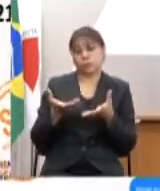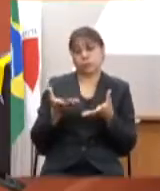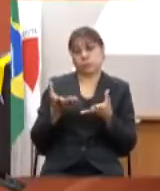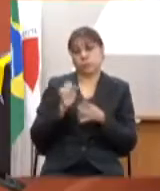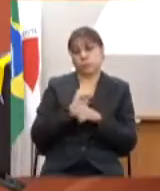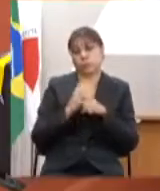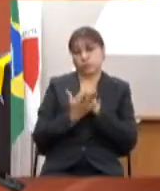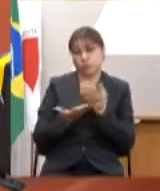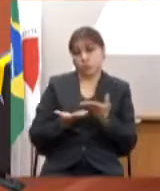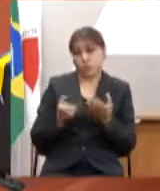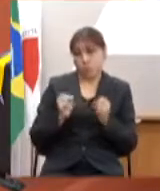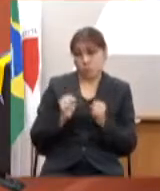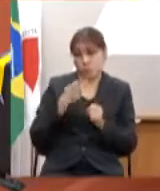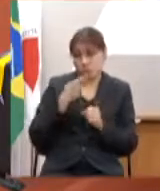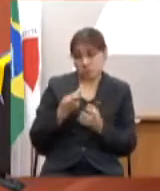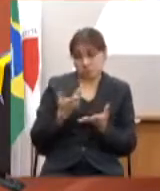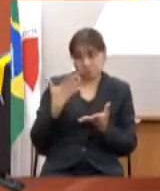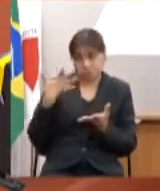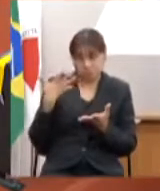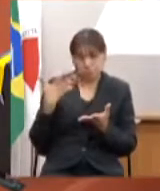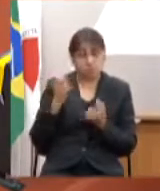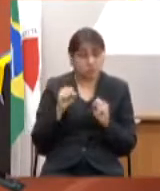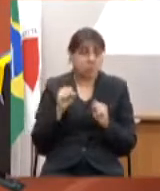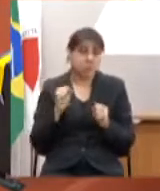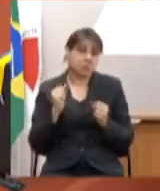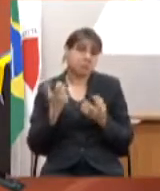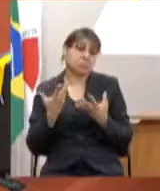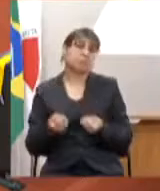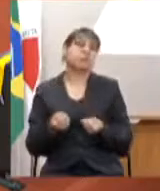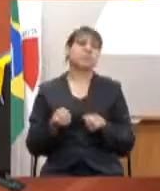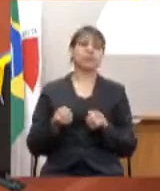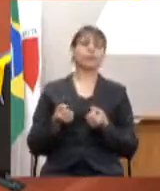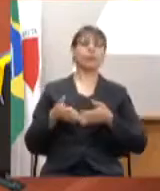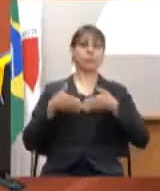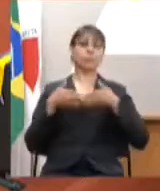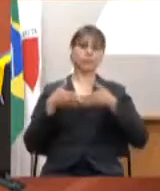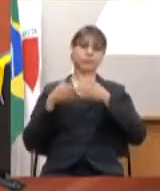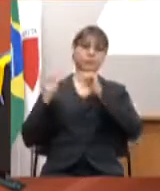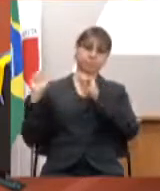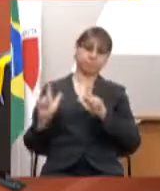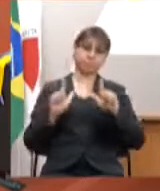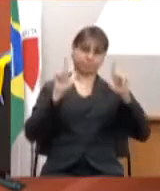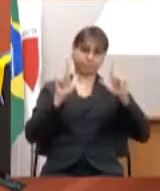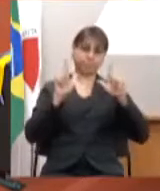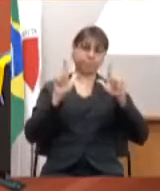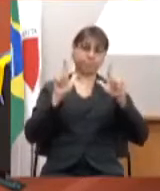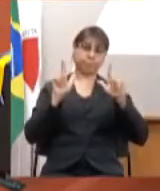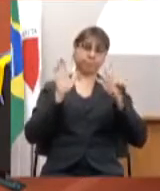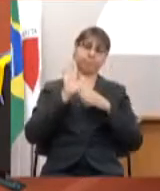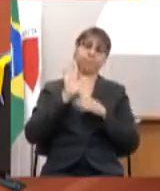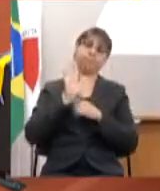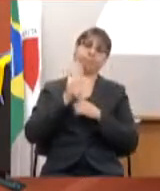Sim secretário pode fazer a apresentação. Por favor então passem a apresentação.